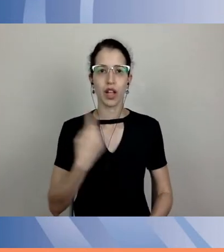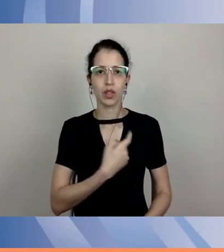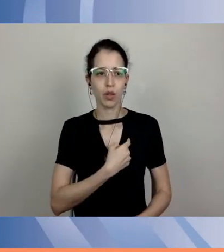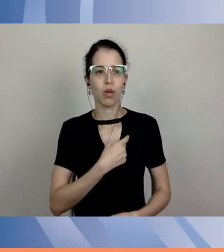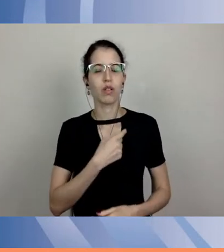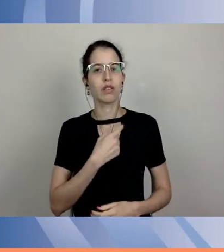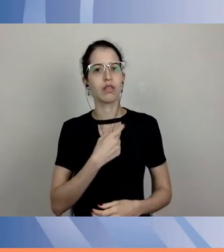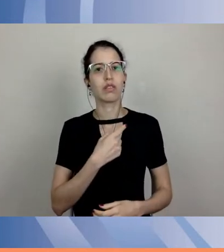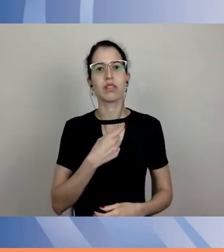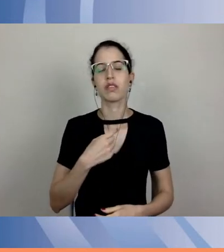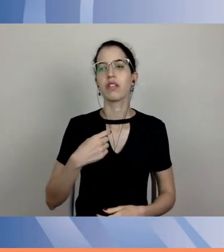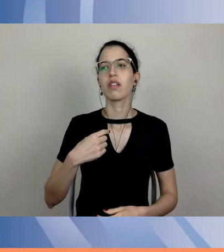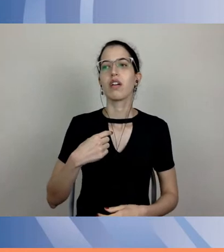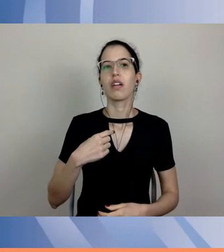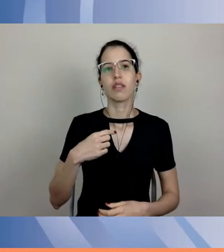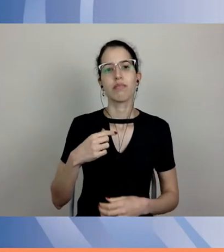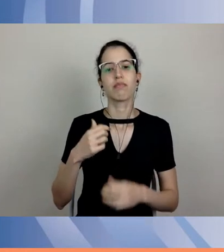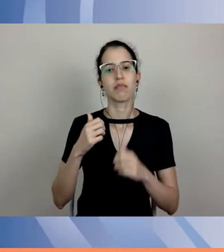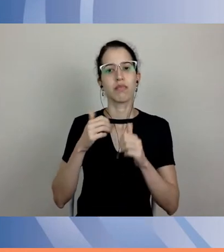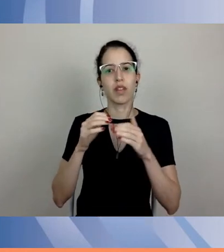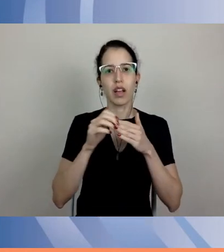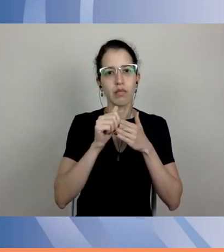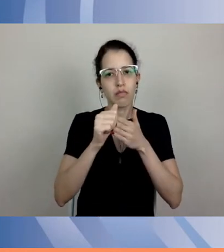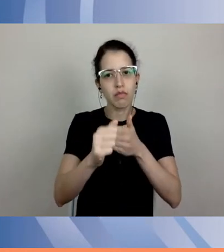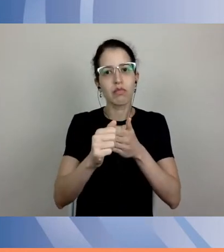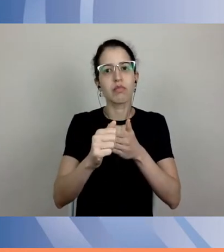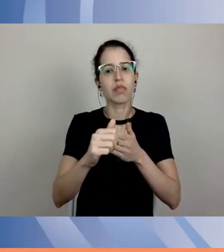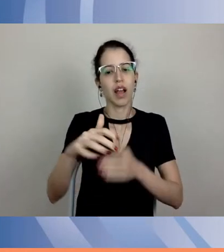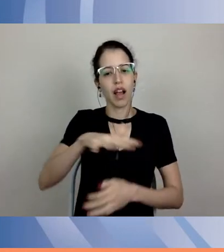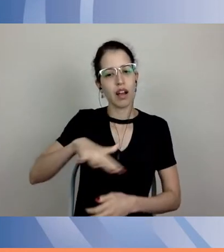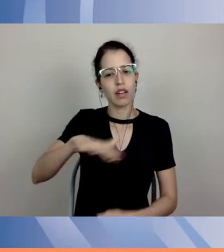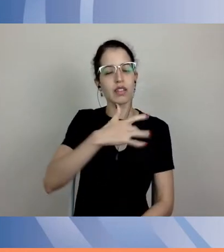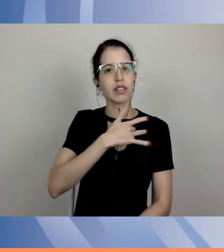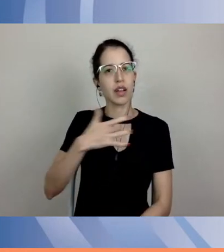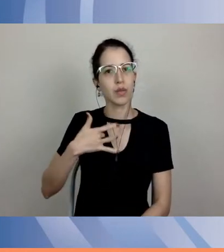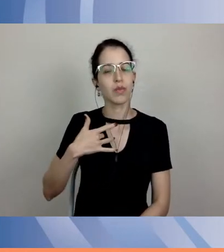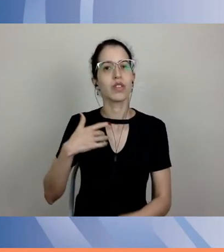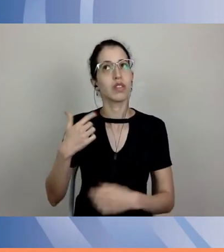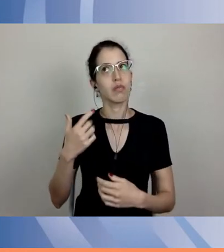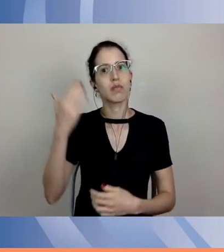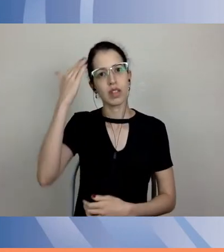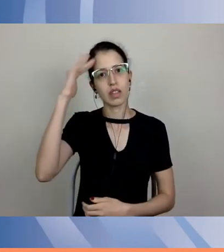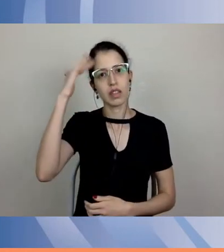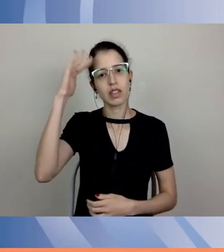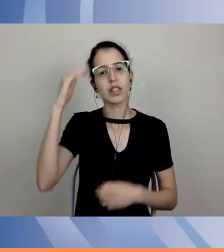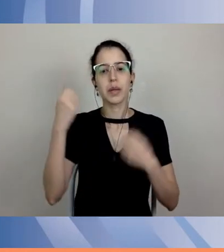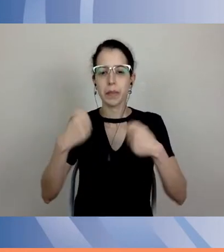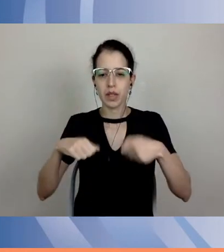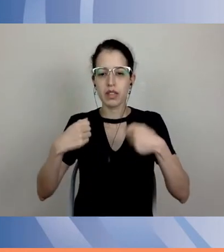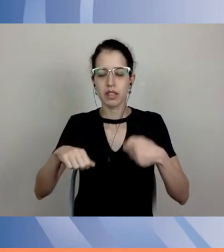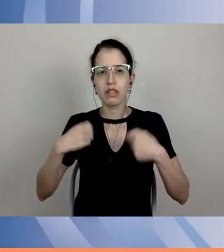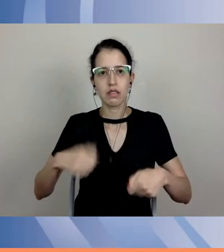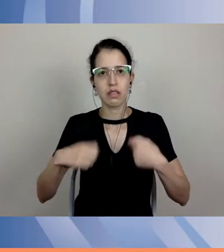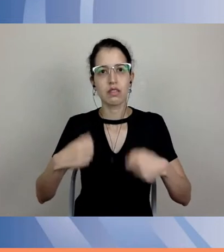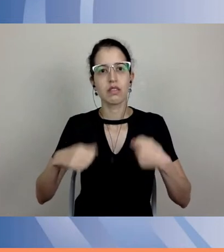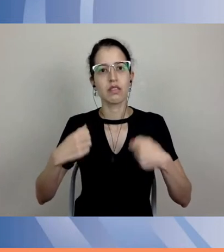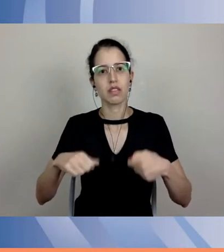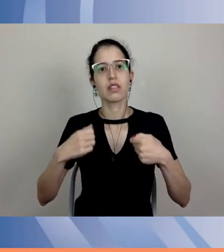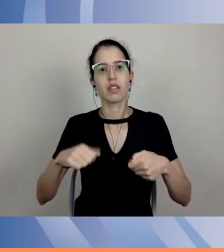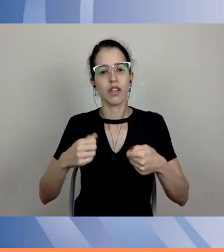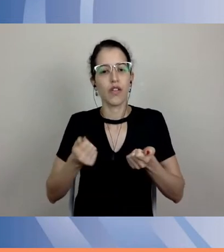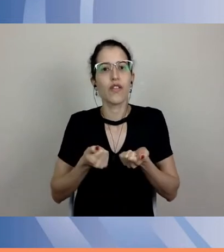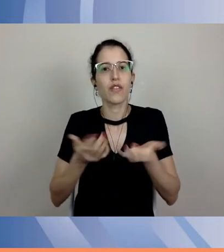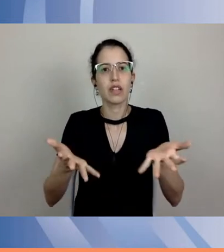Bia, eu e alguns membros da gestão, nós tínhamos clareza que nós precisávamos e tínhamos condições de oferecer